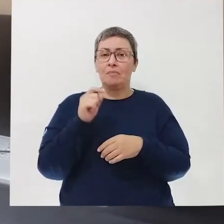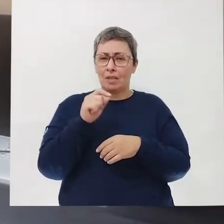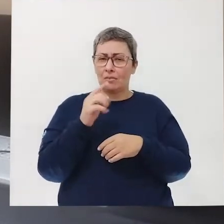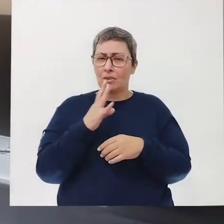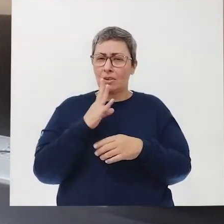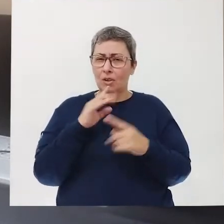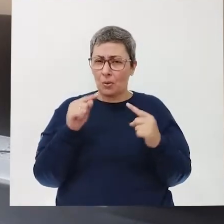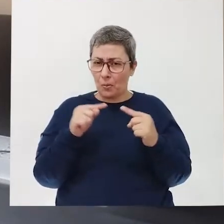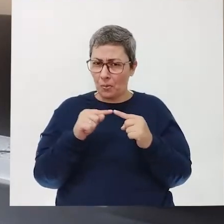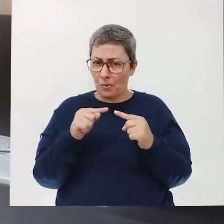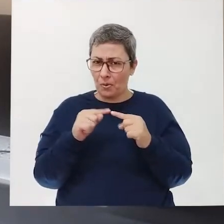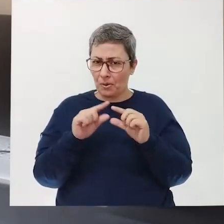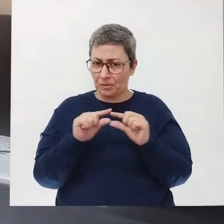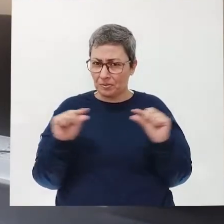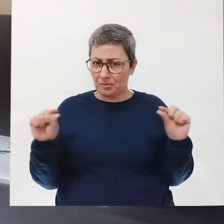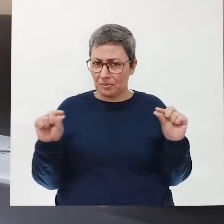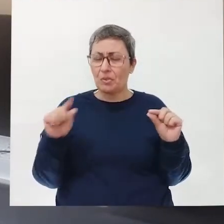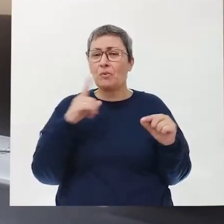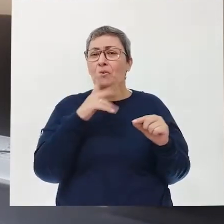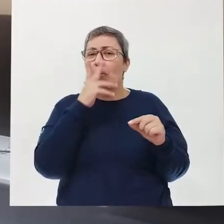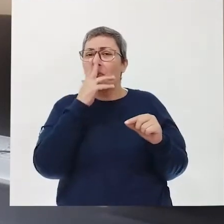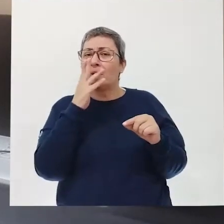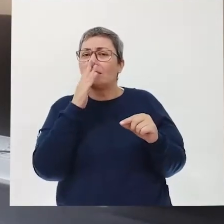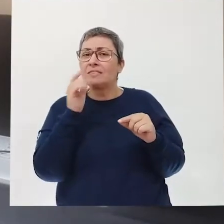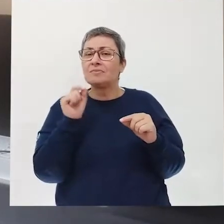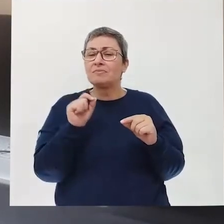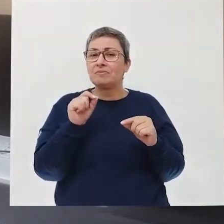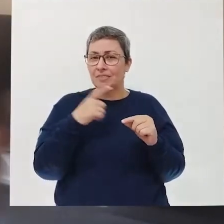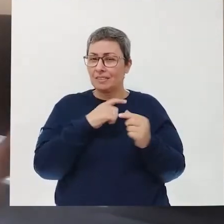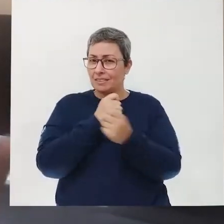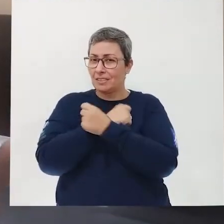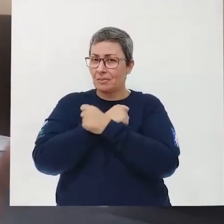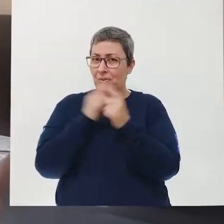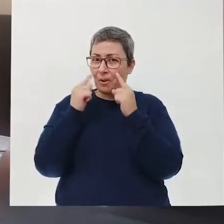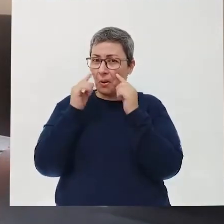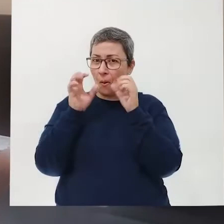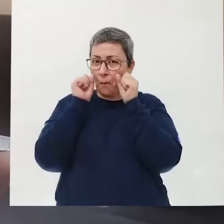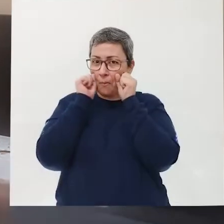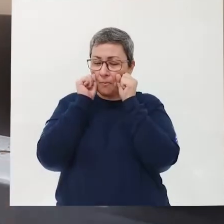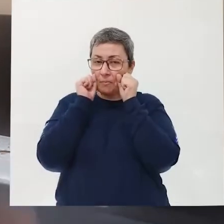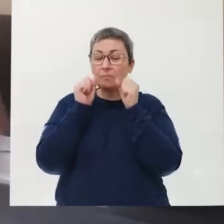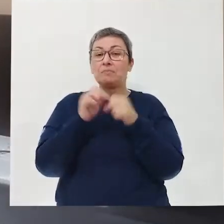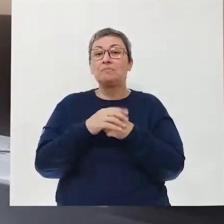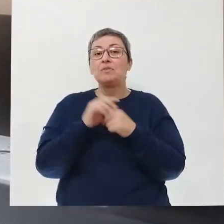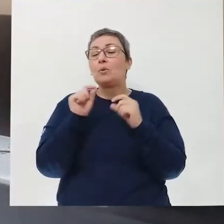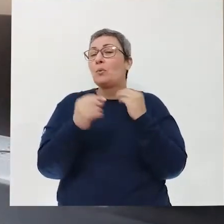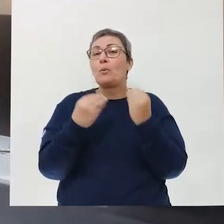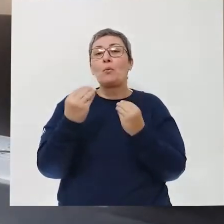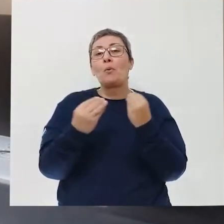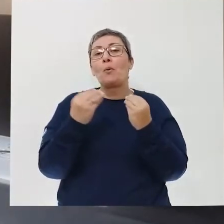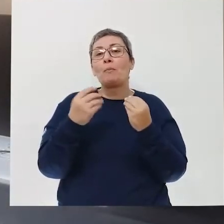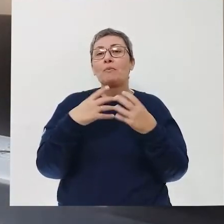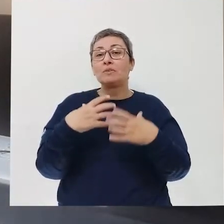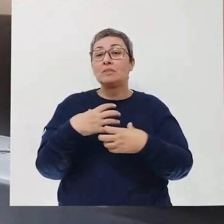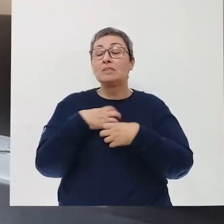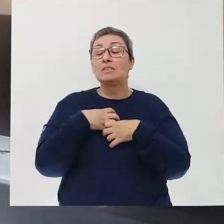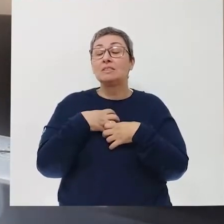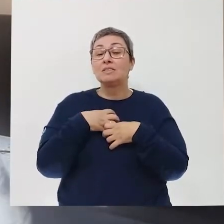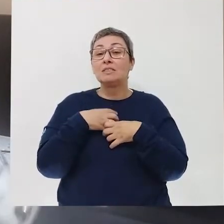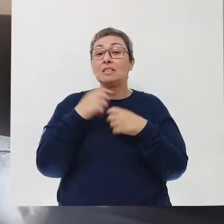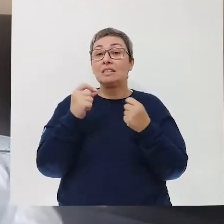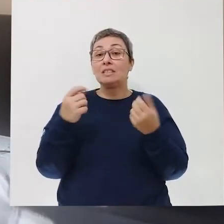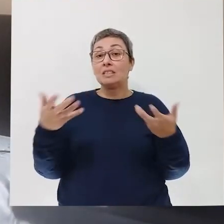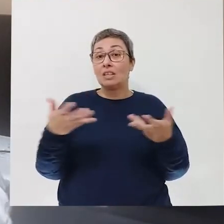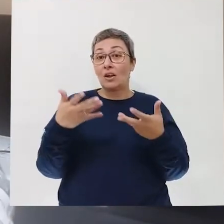Você concorda com essa frase? O que você acha disso? Tem abraço que enxuga lágrimas? Como você se sente